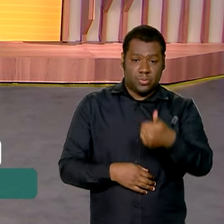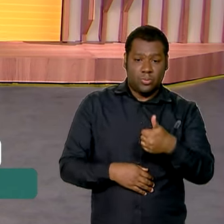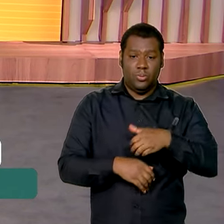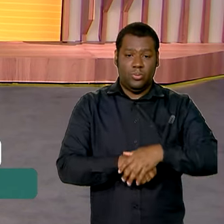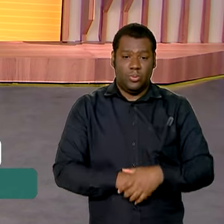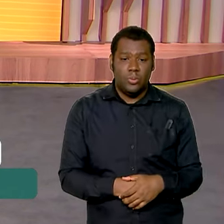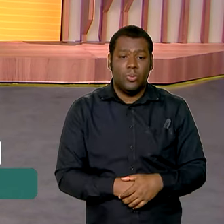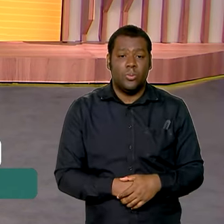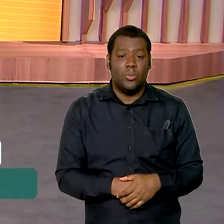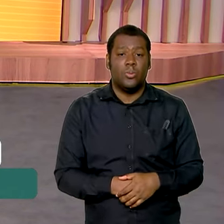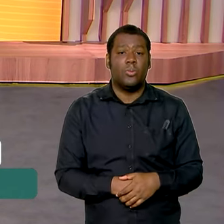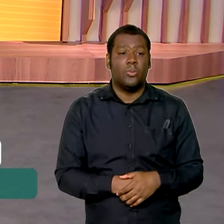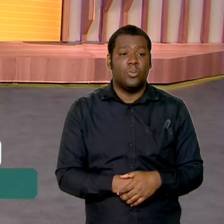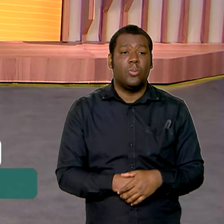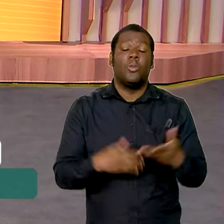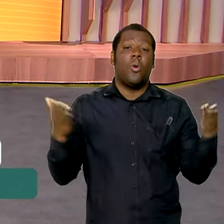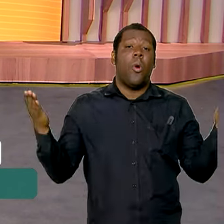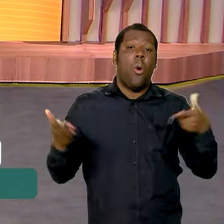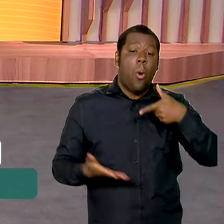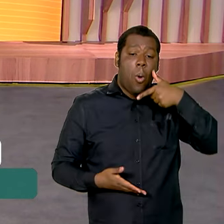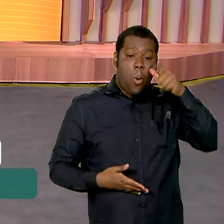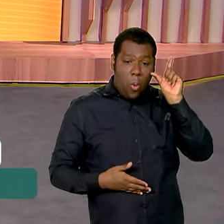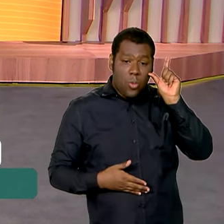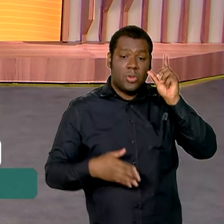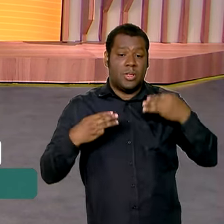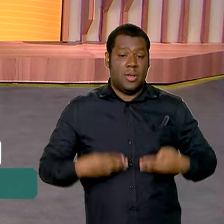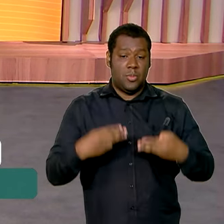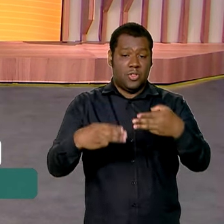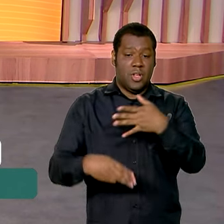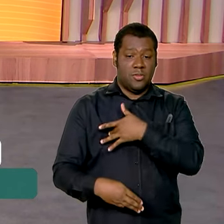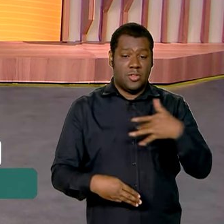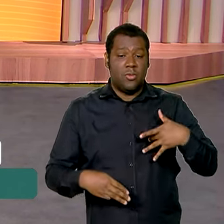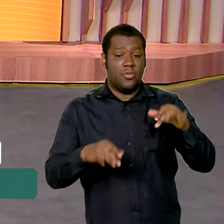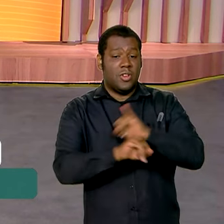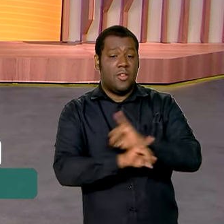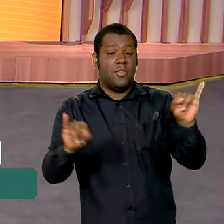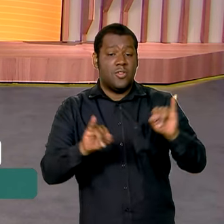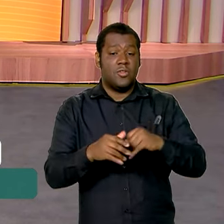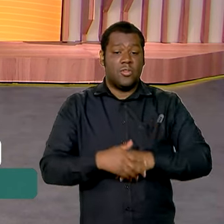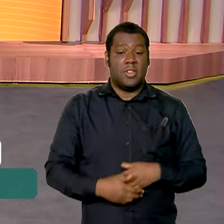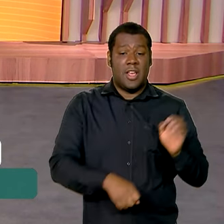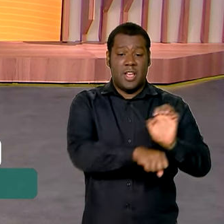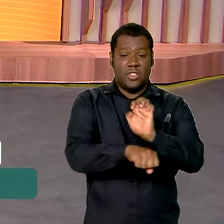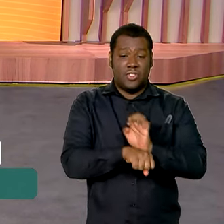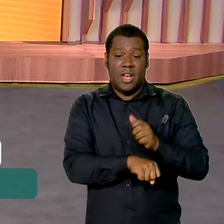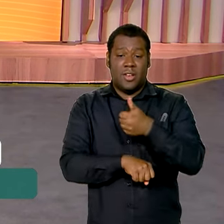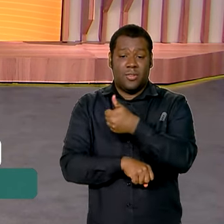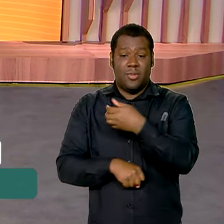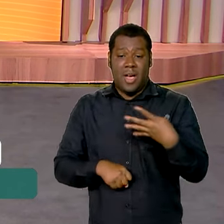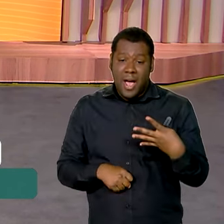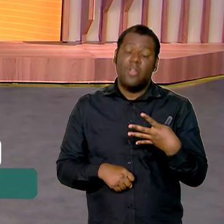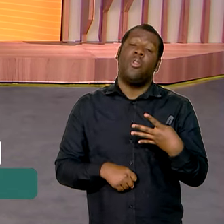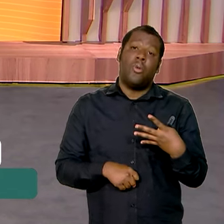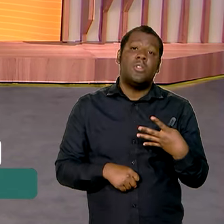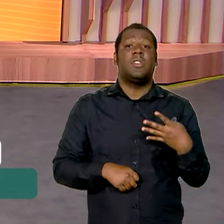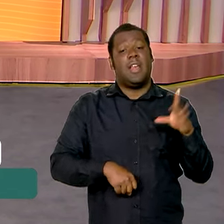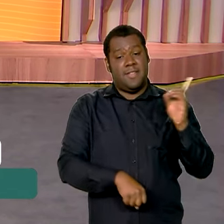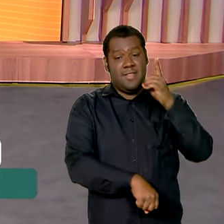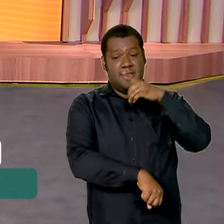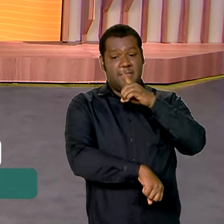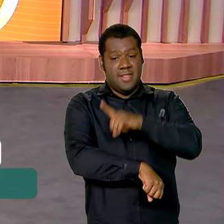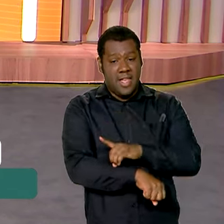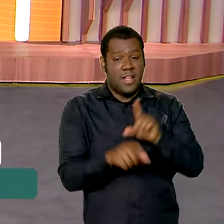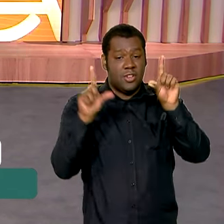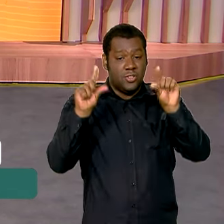Em boletim epidemiológico divulgado ontem, o Ministério da Saúde informou que já são 14 estados com tendência de queda nos casos de